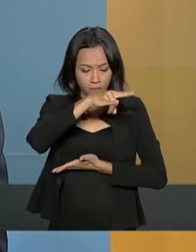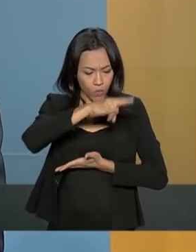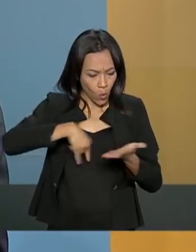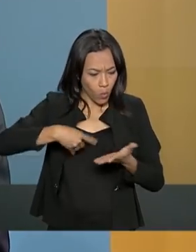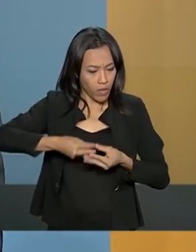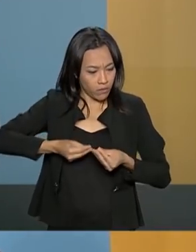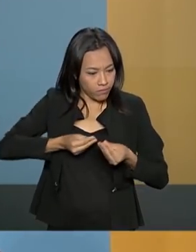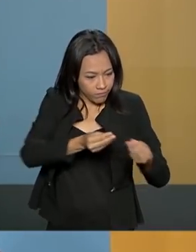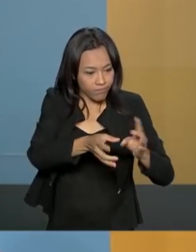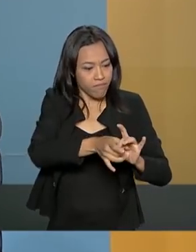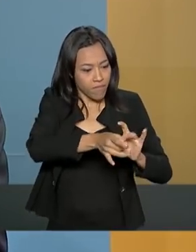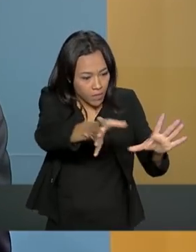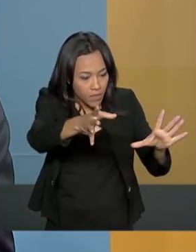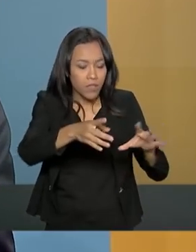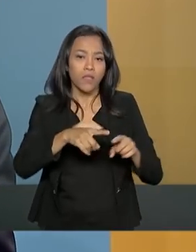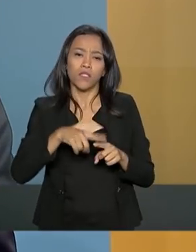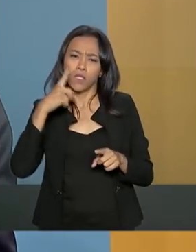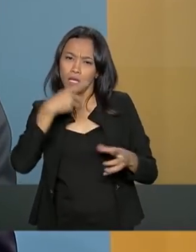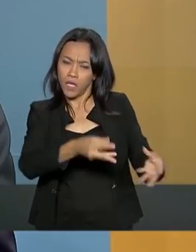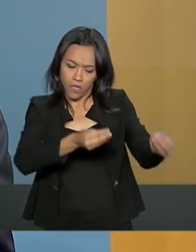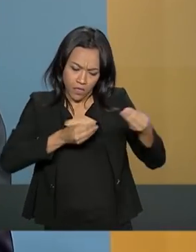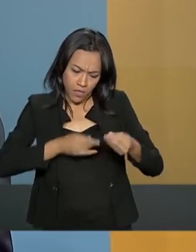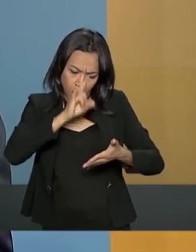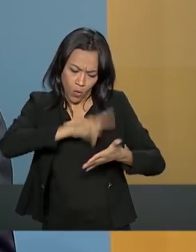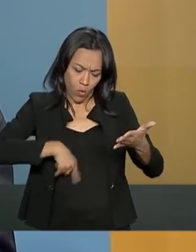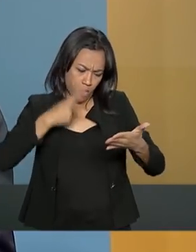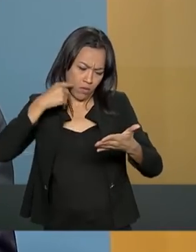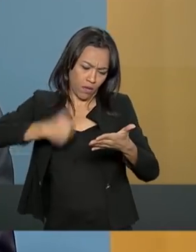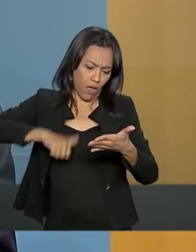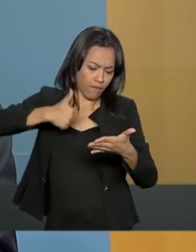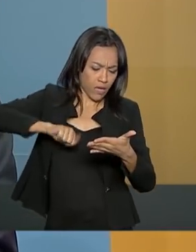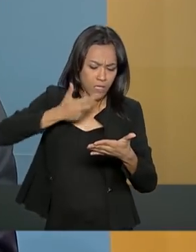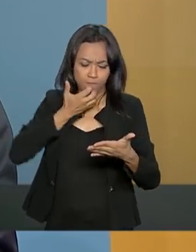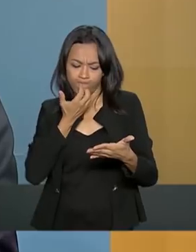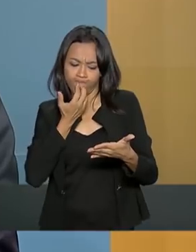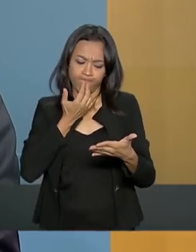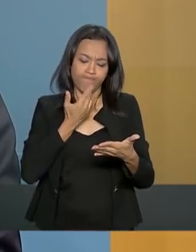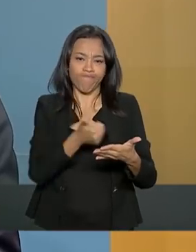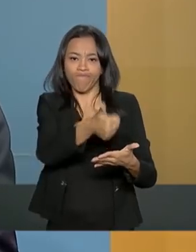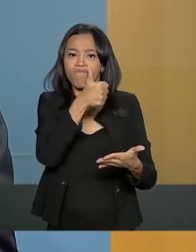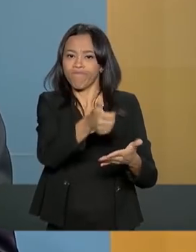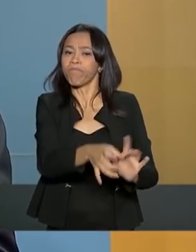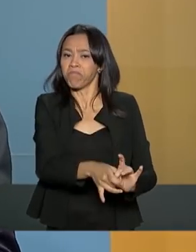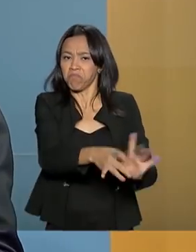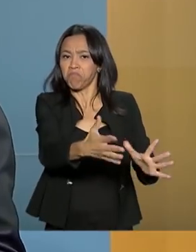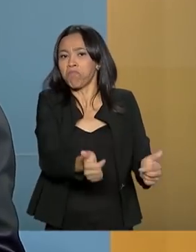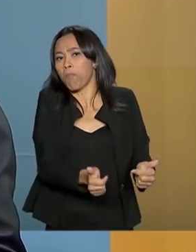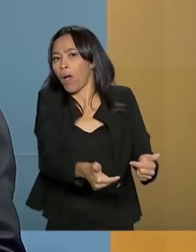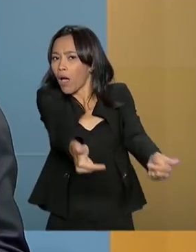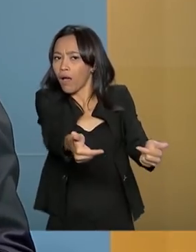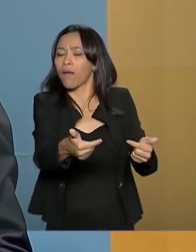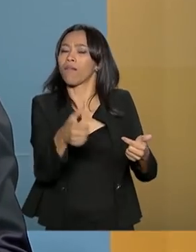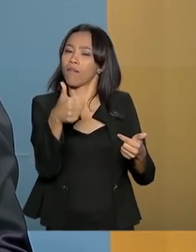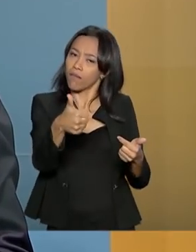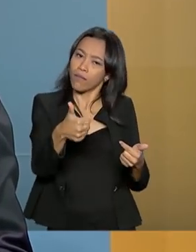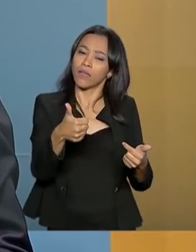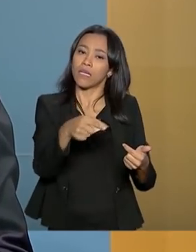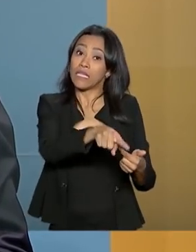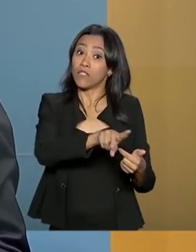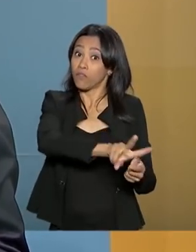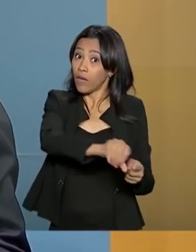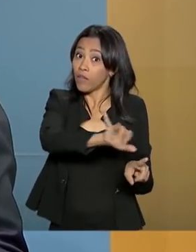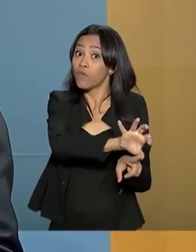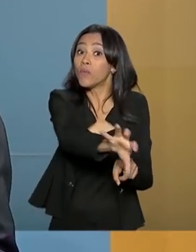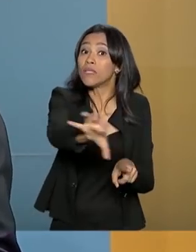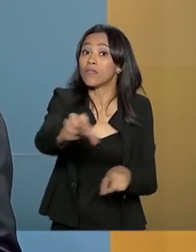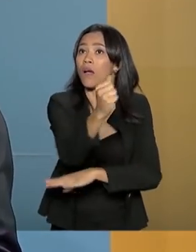analisar as questões ambientais, ou as atividades potencialmente poluidoras, enfim, e atividades que tenham algum impacto no meio